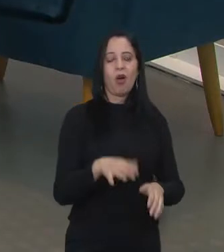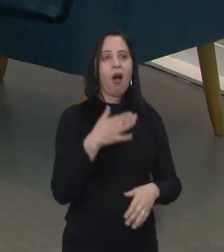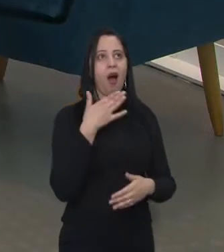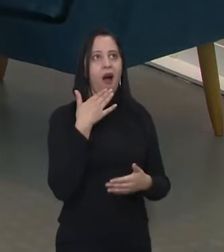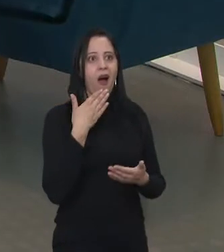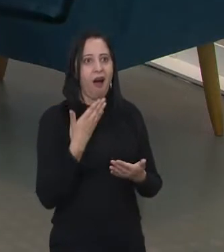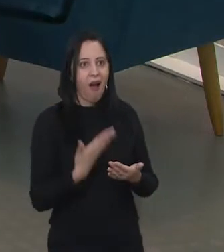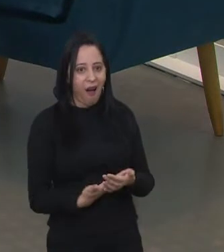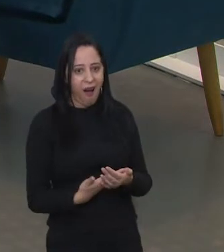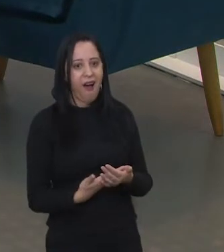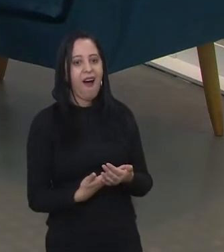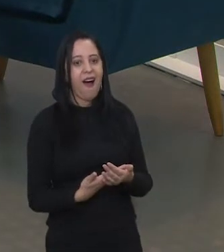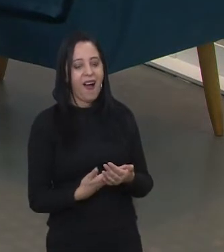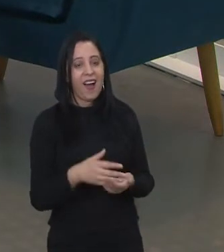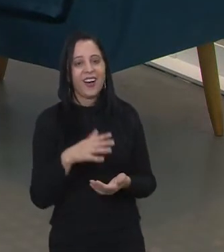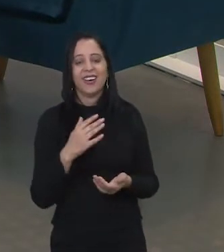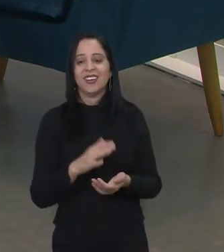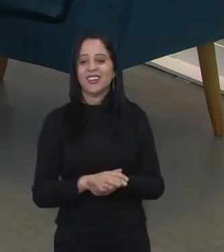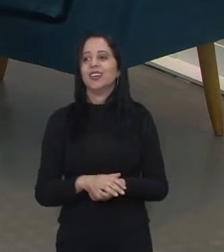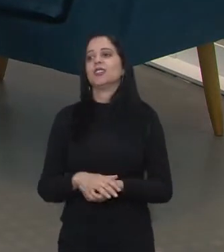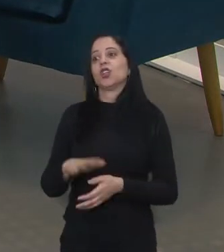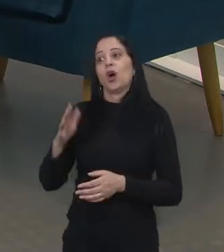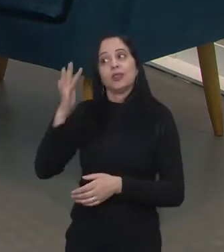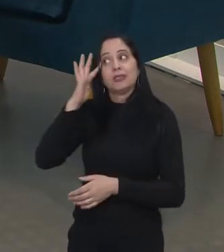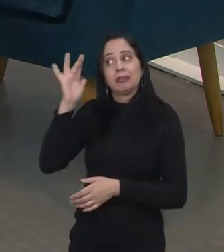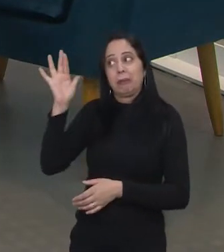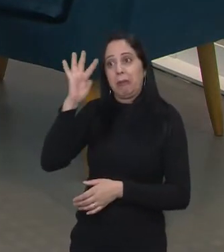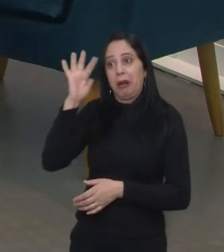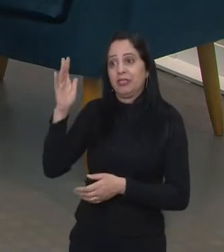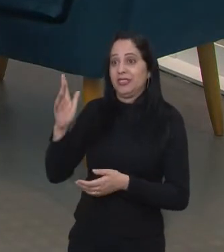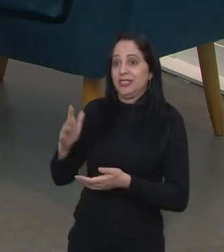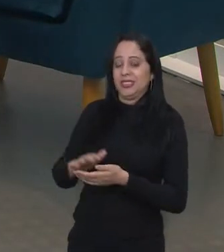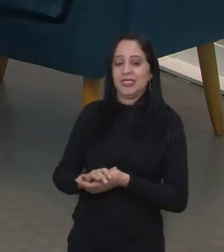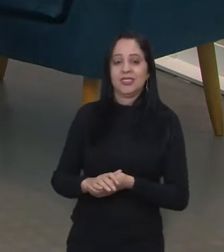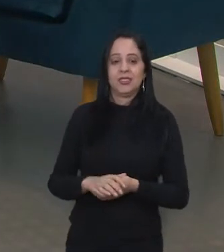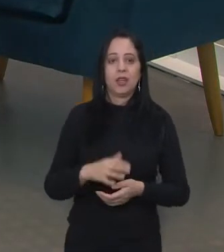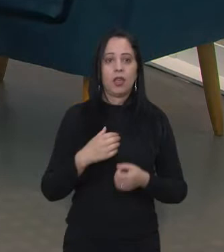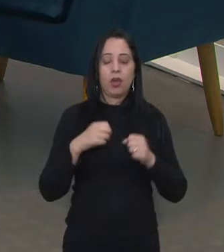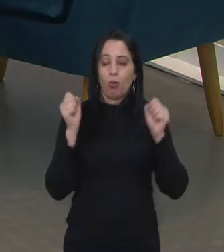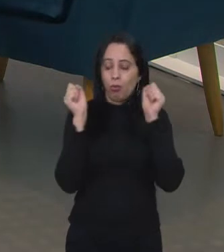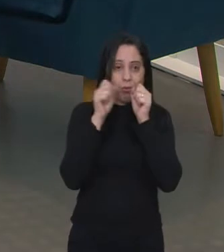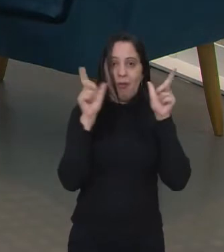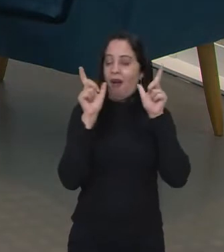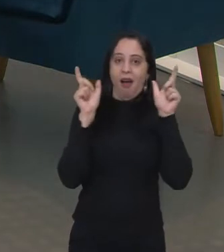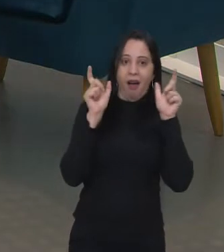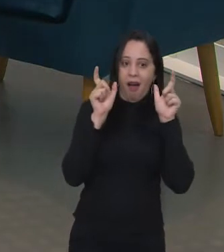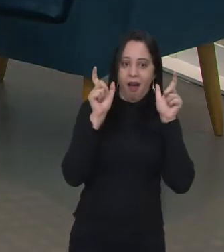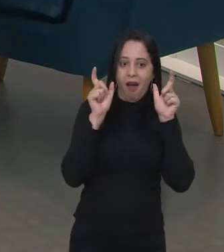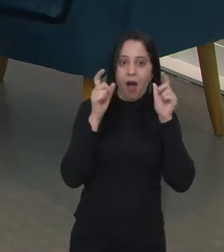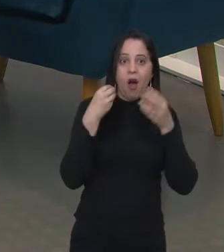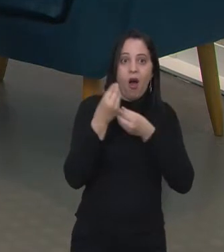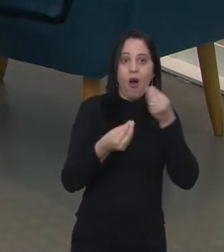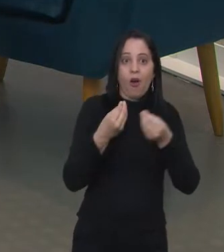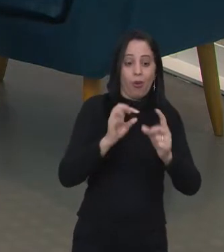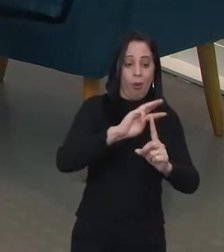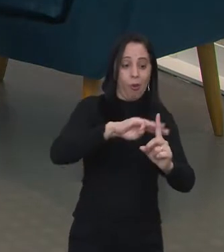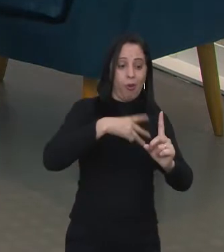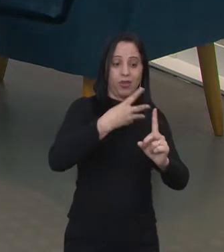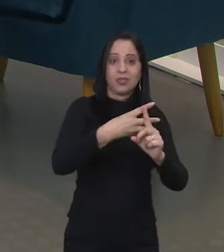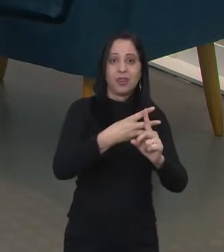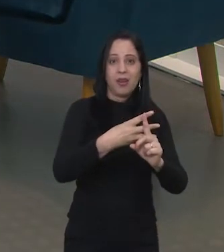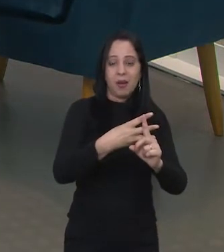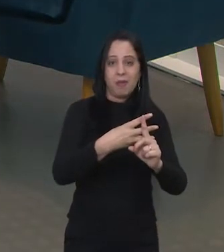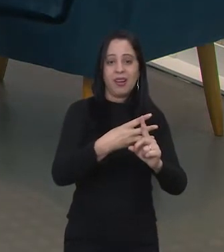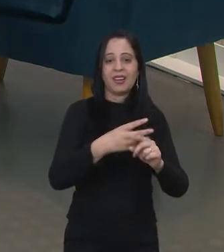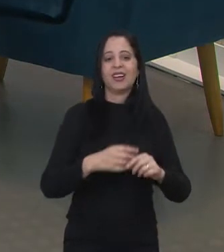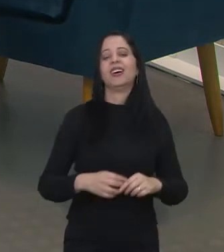meu pai do céu. A dor de cabeça que deve ter sido na hora que ele falou isso. Quando ele falou, meus olhos arregalaram, eu pensei, como a gente faz